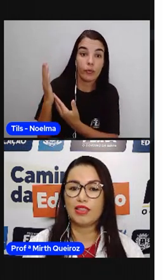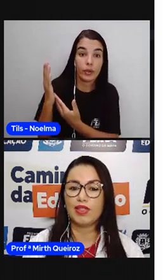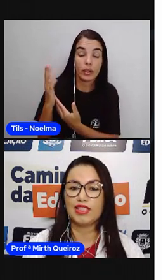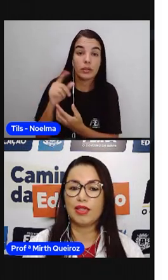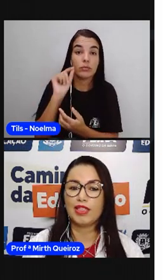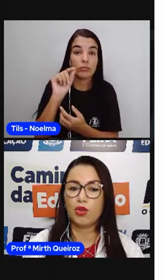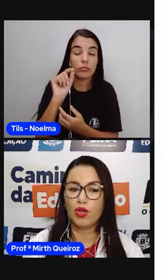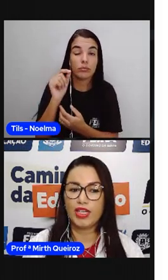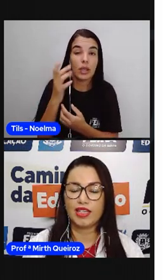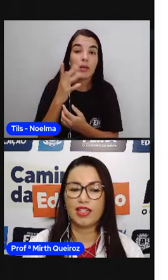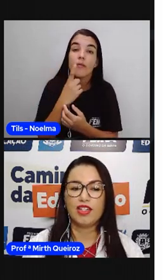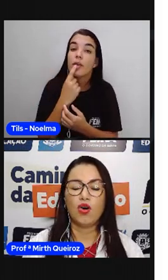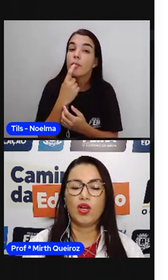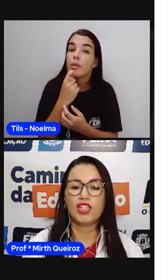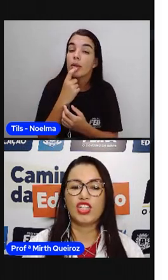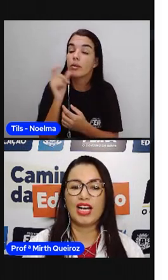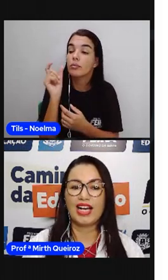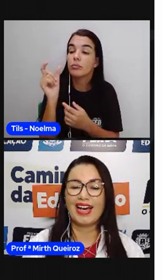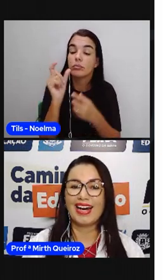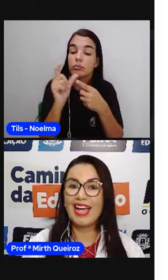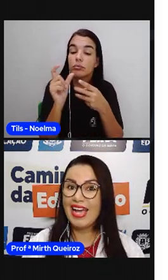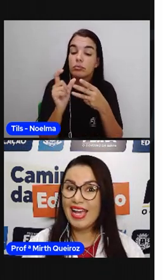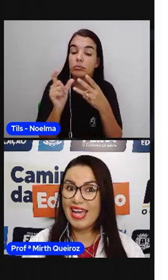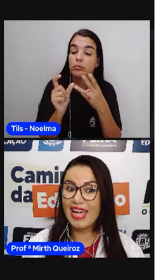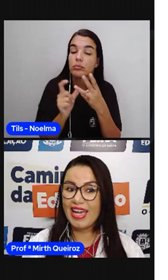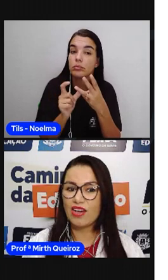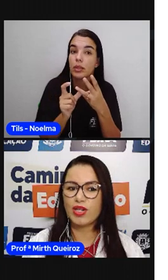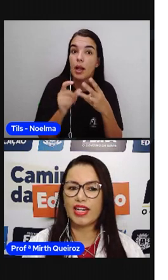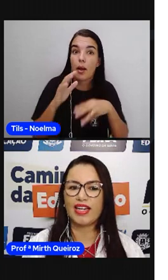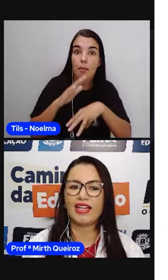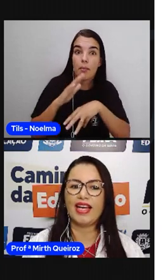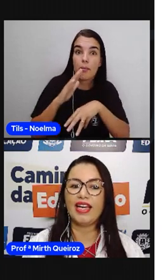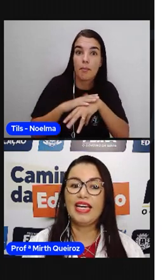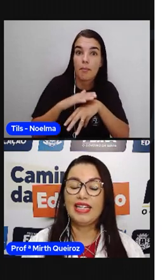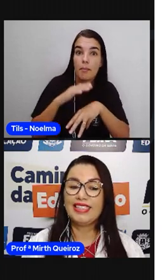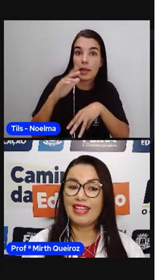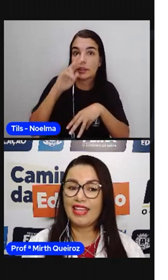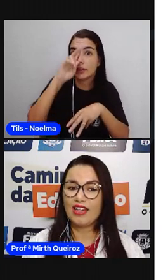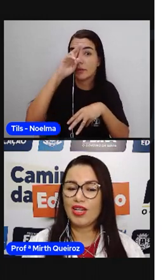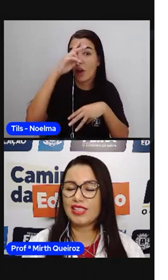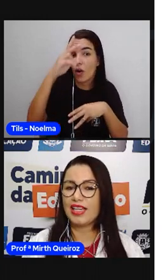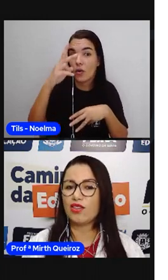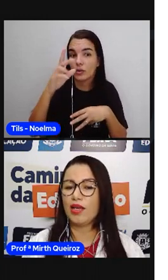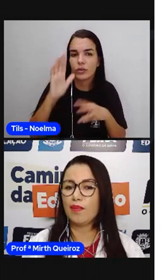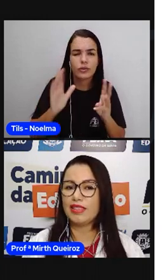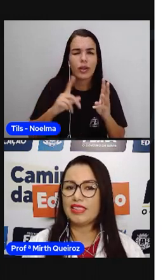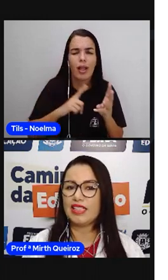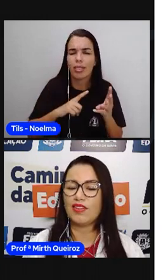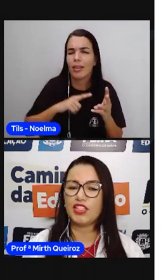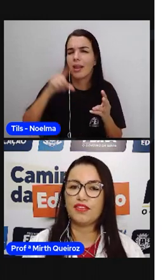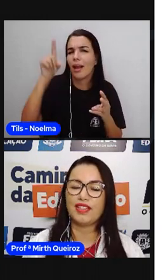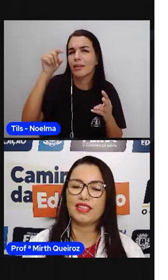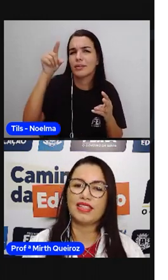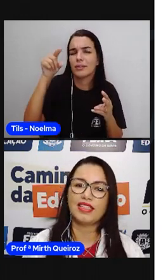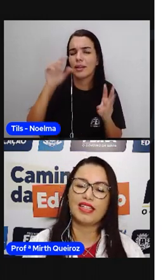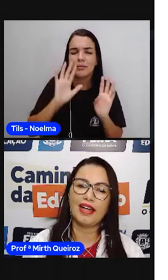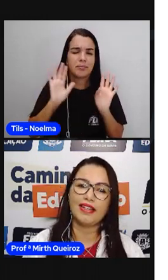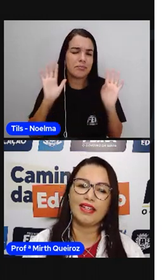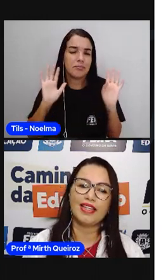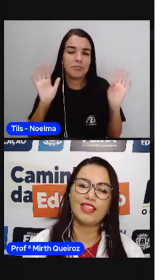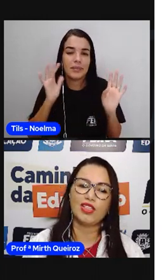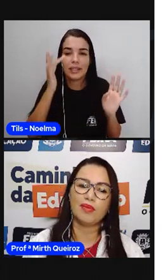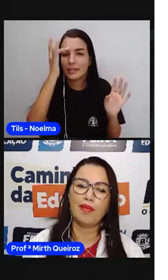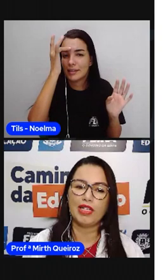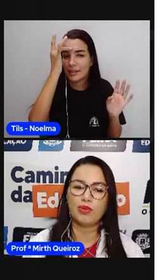representam a sílaba tônica. Olha, jacaré, uré, né? E já tem um acento. Nem precisava a gente fazer essa